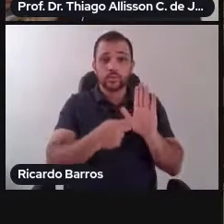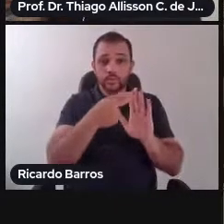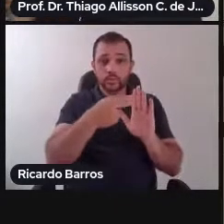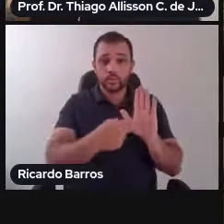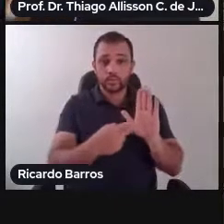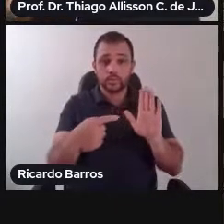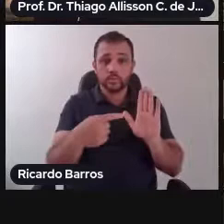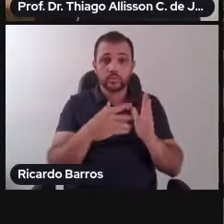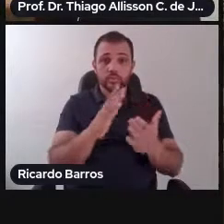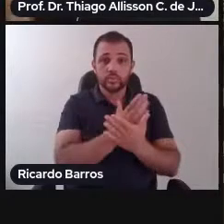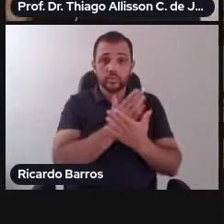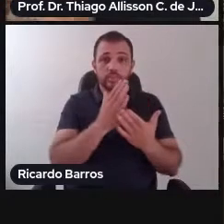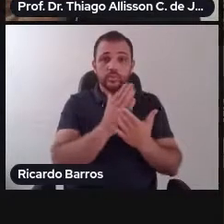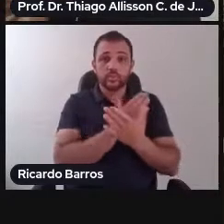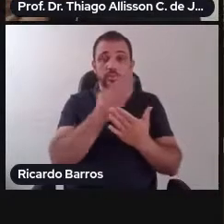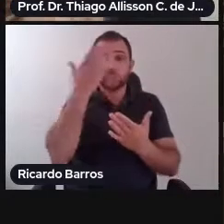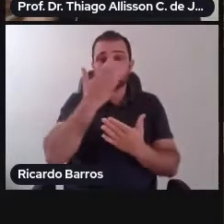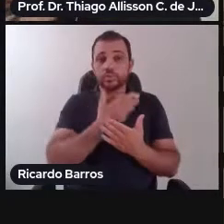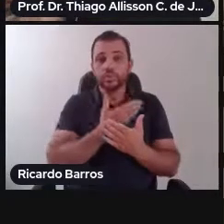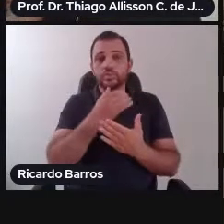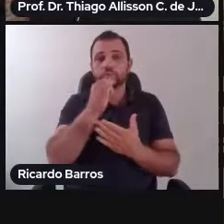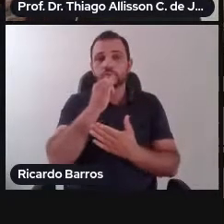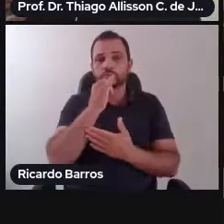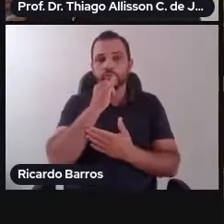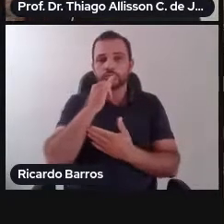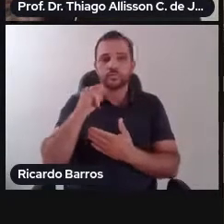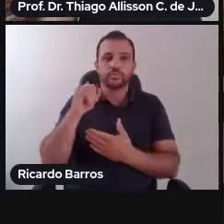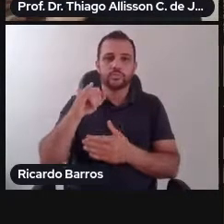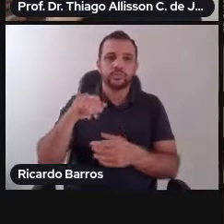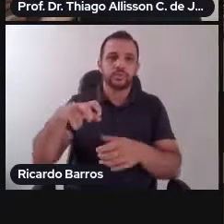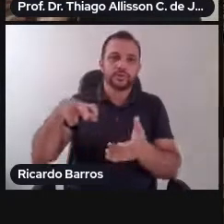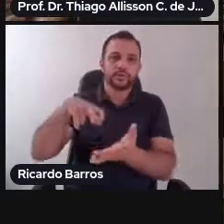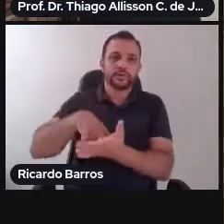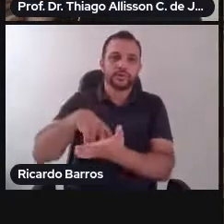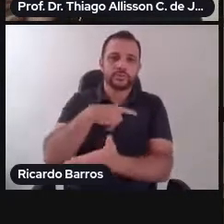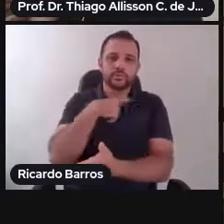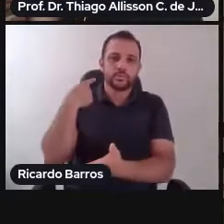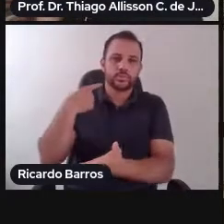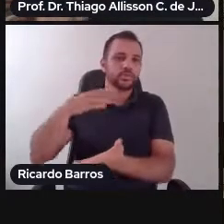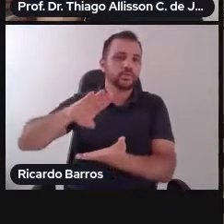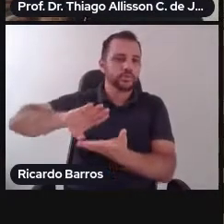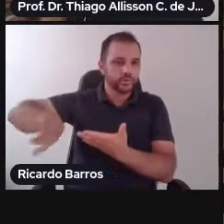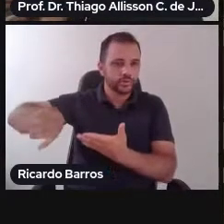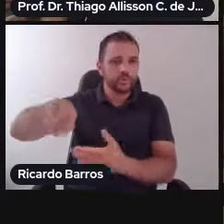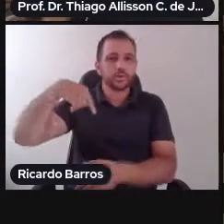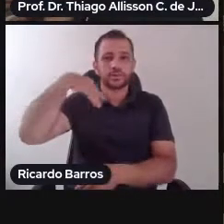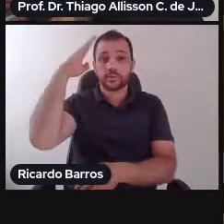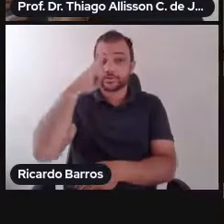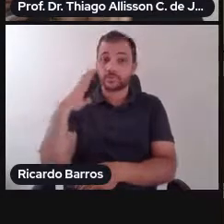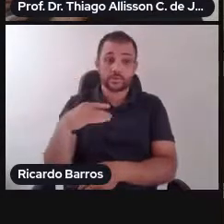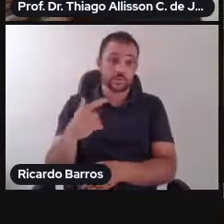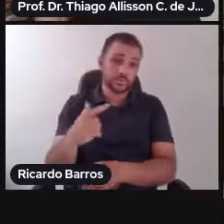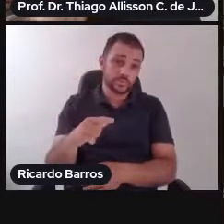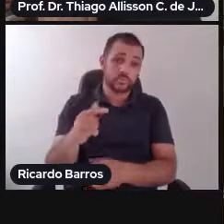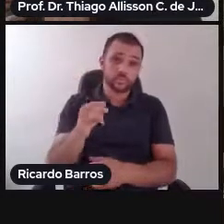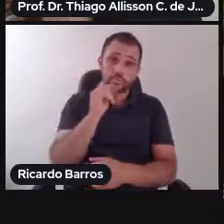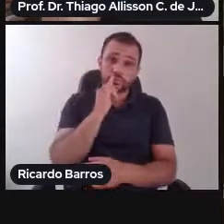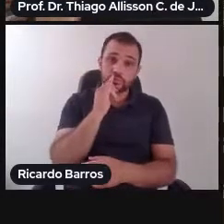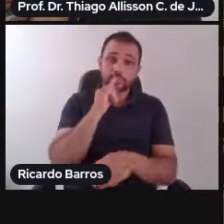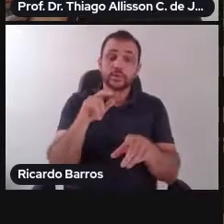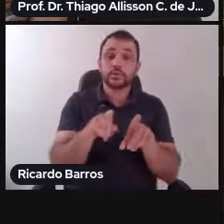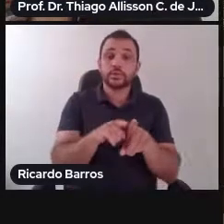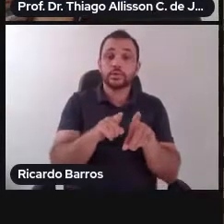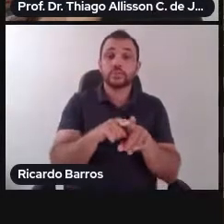abolição da pena de morte, no Brasil a pena de morte foi essa personalizada, bem como também os instrumentos normativos no âmbito das